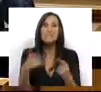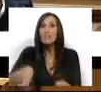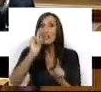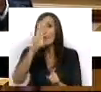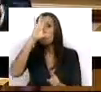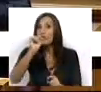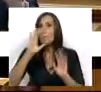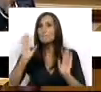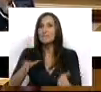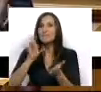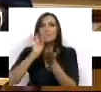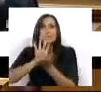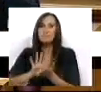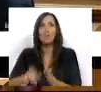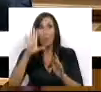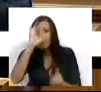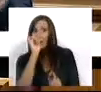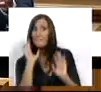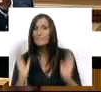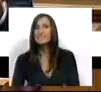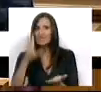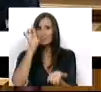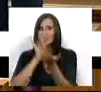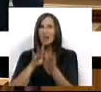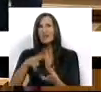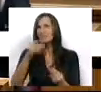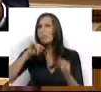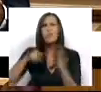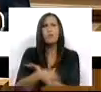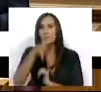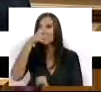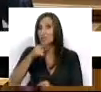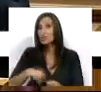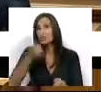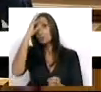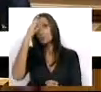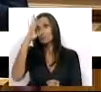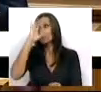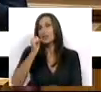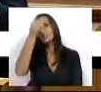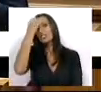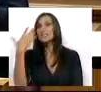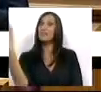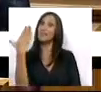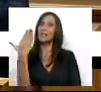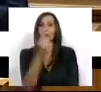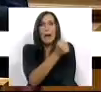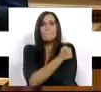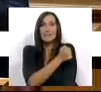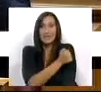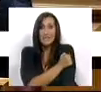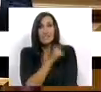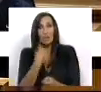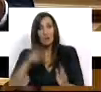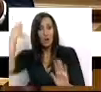Governo que precisa mesmo de ser despejado. Isto é profundamente triste. O Governo esquece que o direito à habitação é um direito com